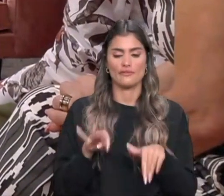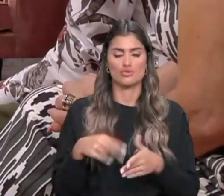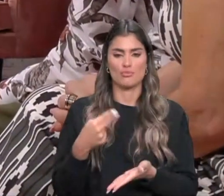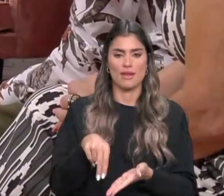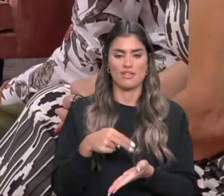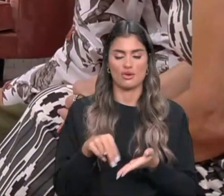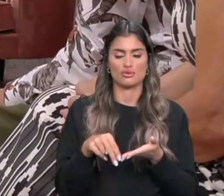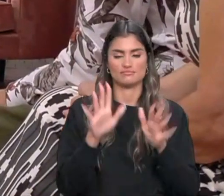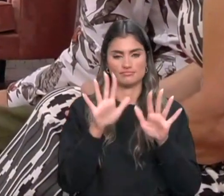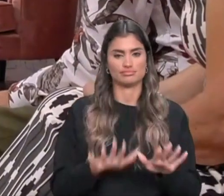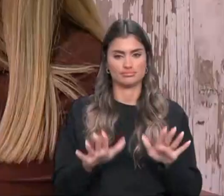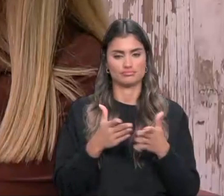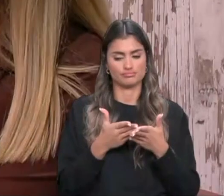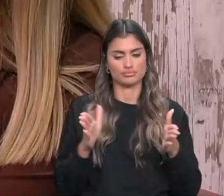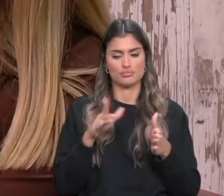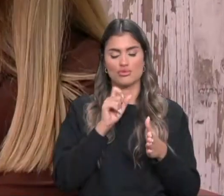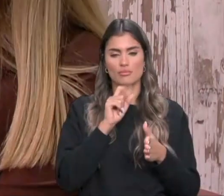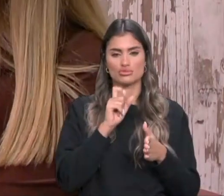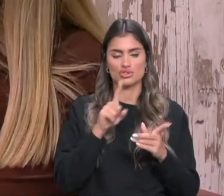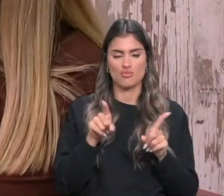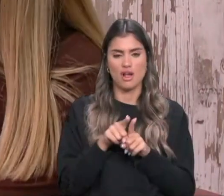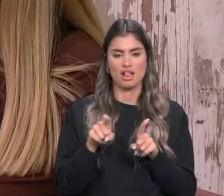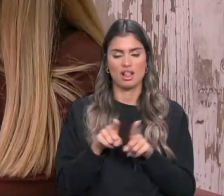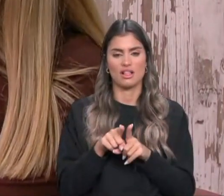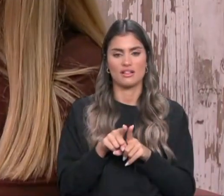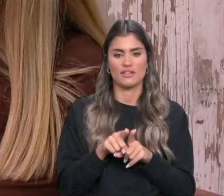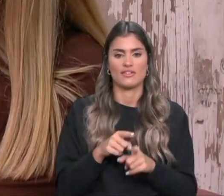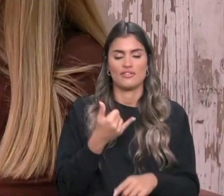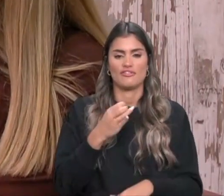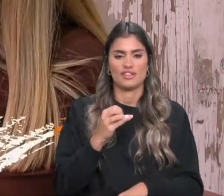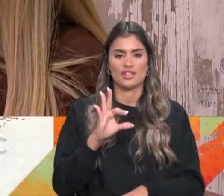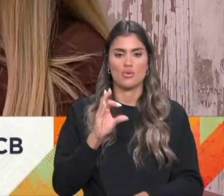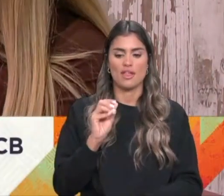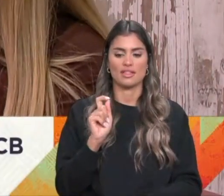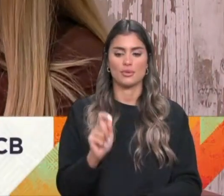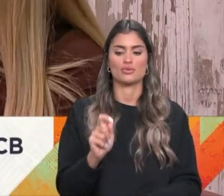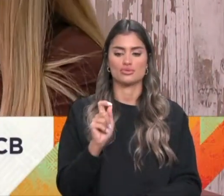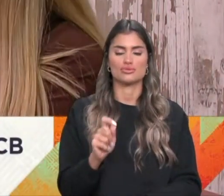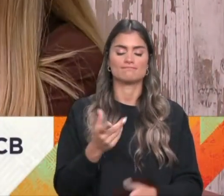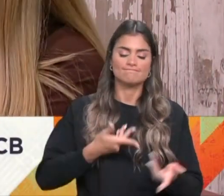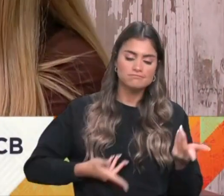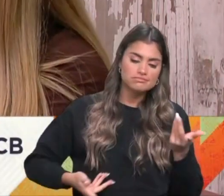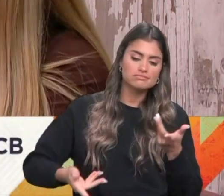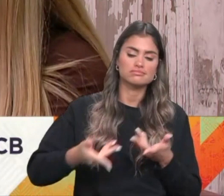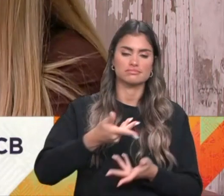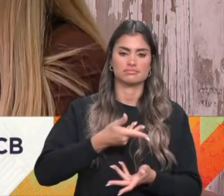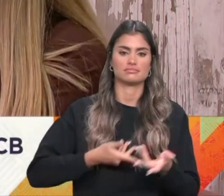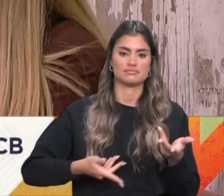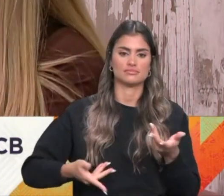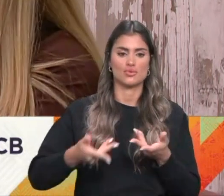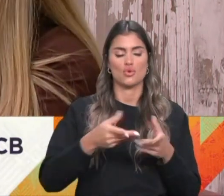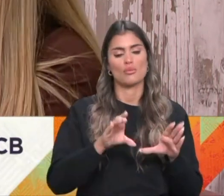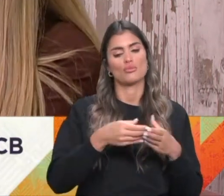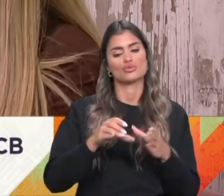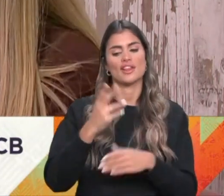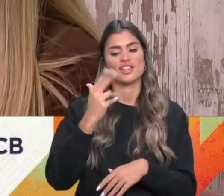a cortina, para que possamos abrir uma janela de cerca de 20 a 40 minutos de confraternização com os corpos artísticos. Muito bem.